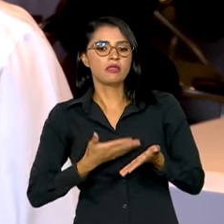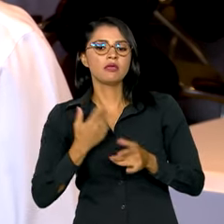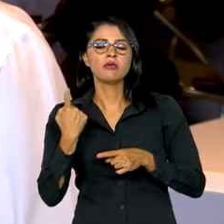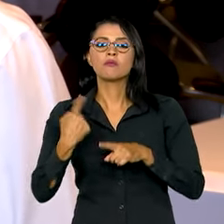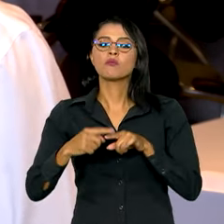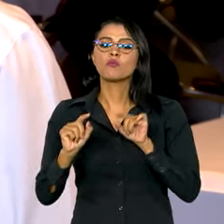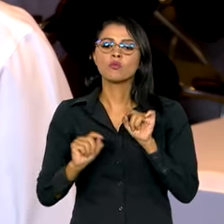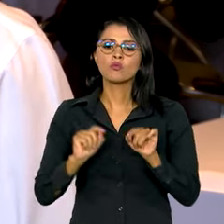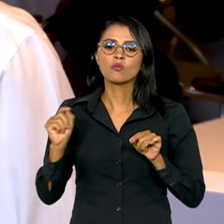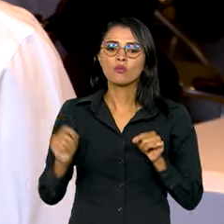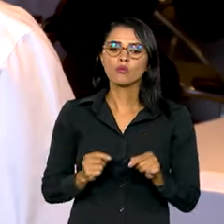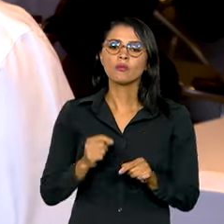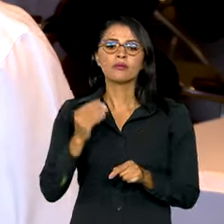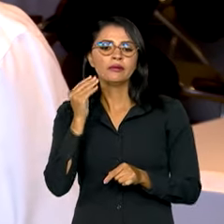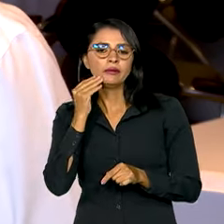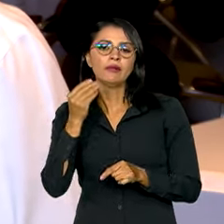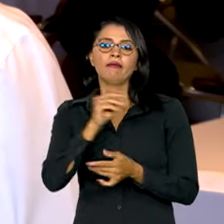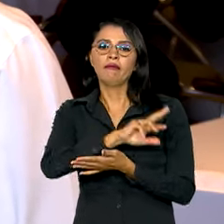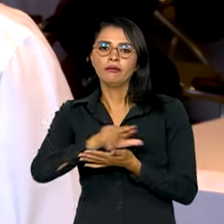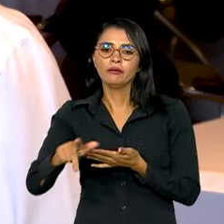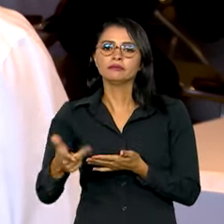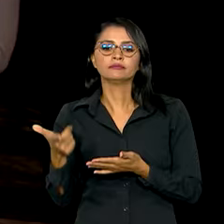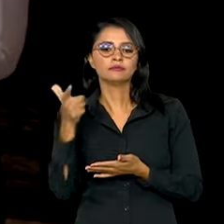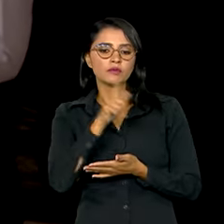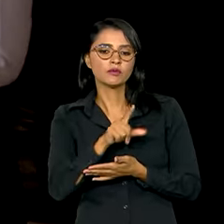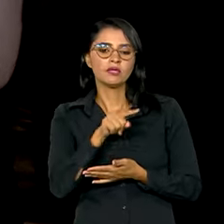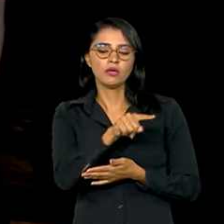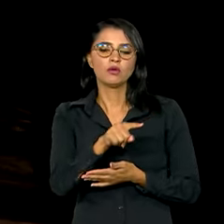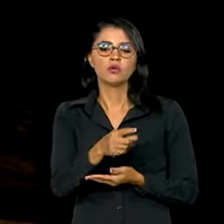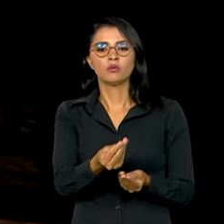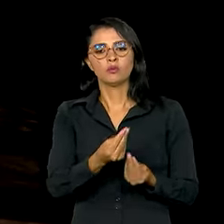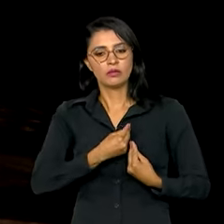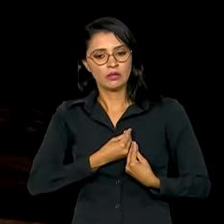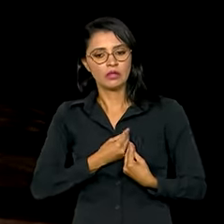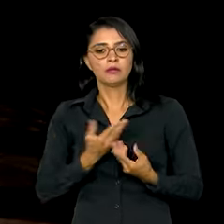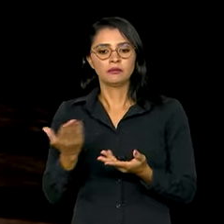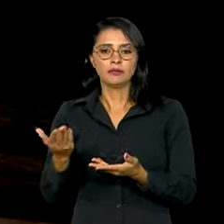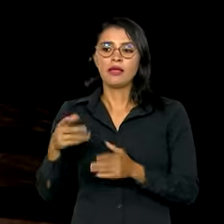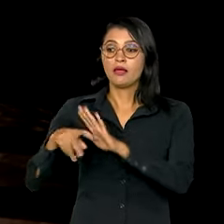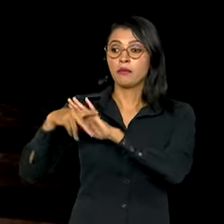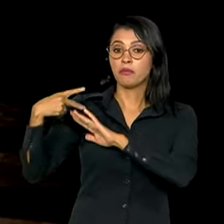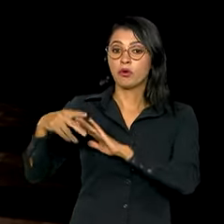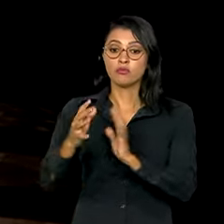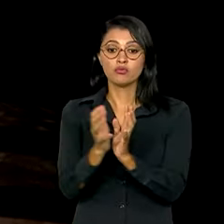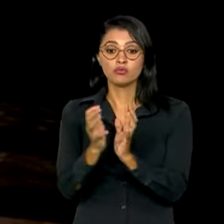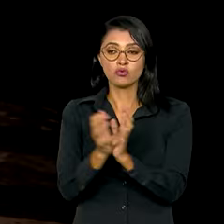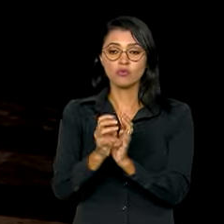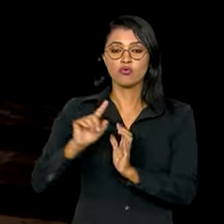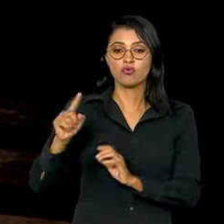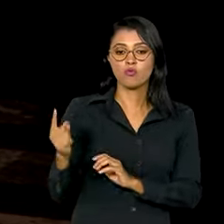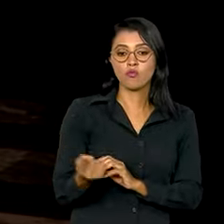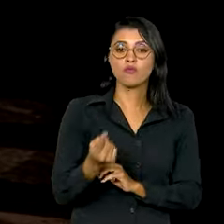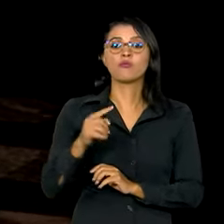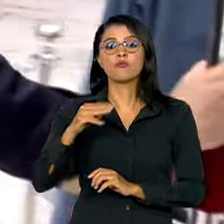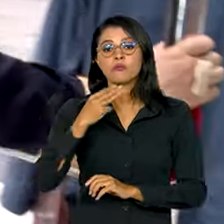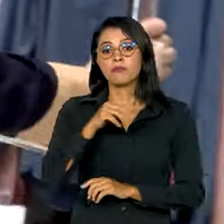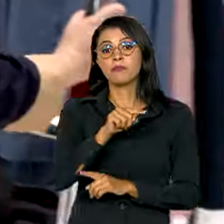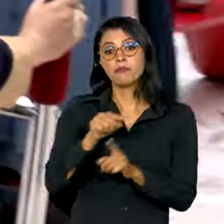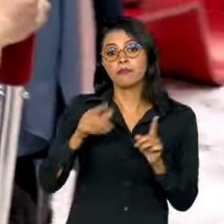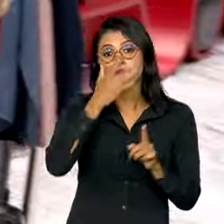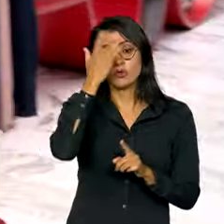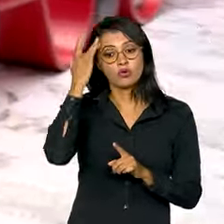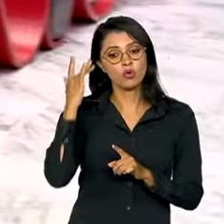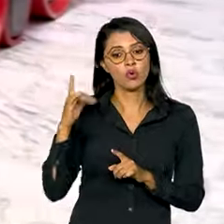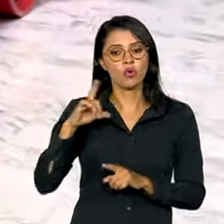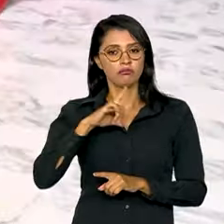tem todos os benefícios que ela governa. A Sônia faz parte de um grupo de quase um milhão e meio de pessoas que